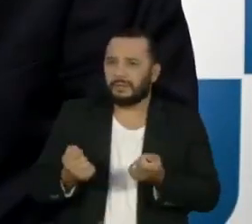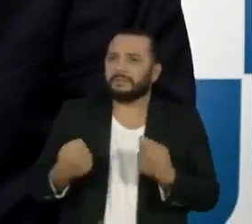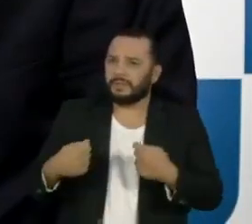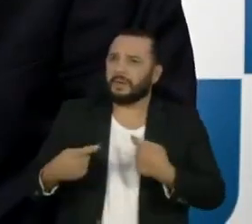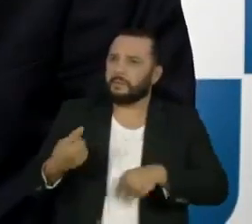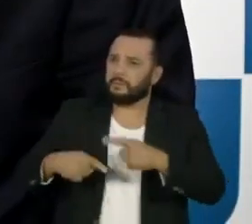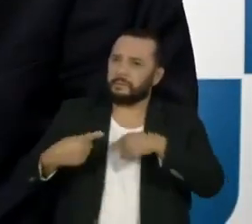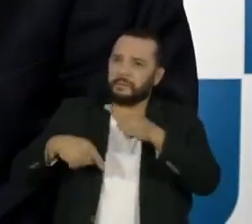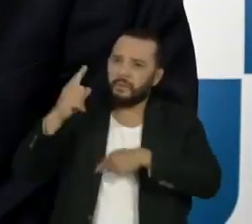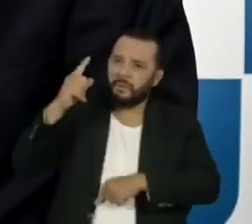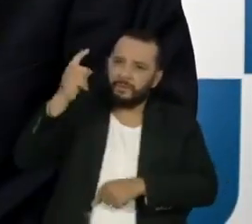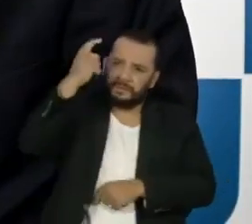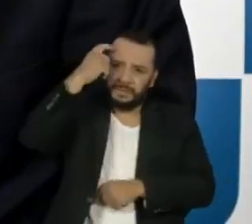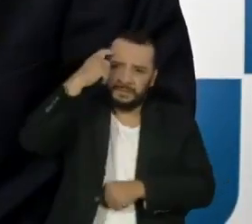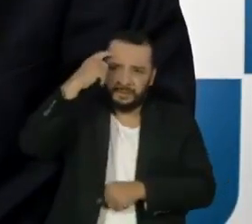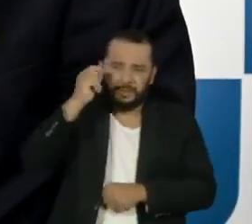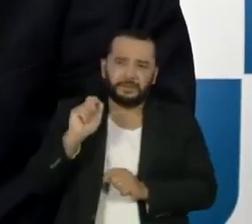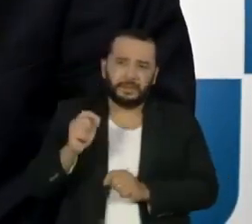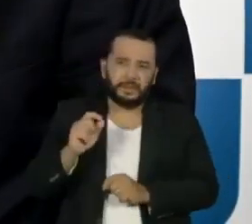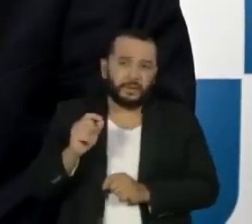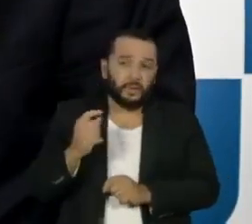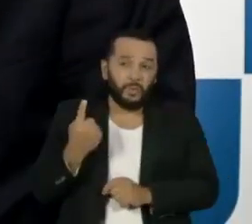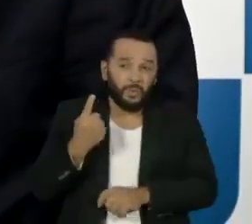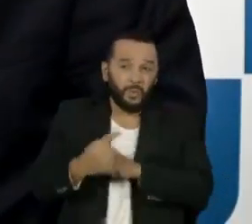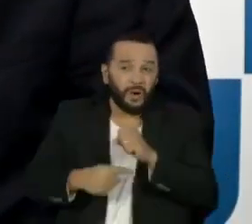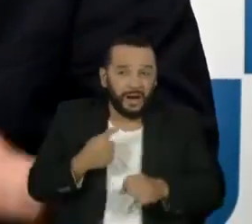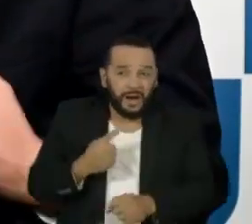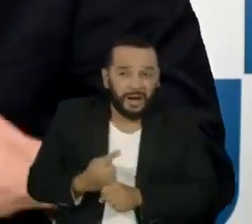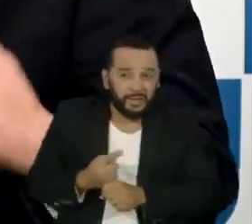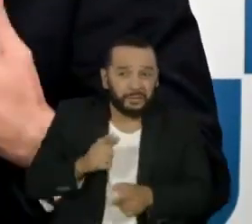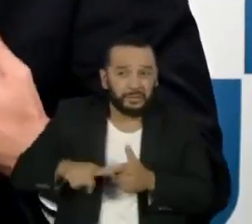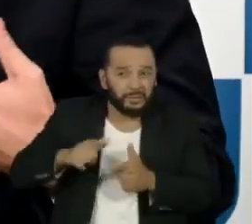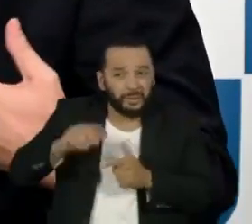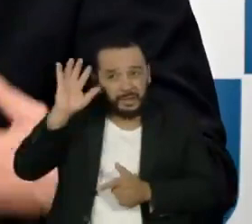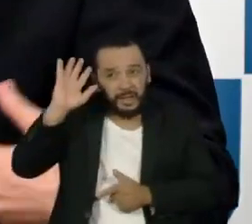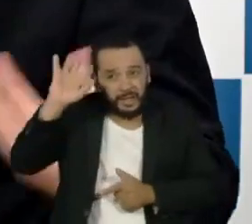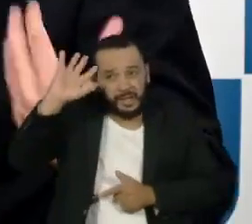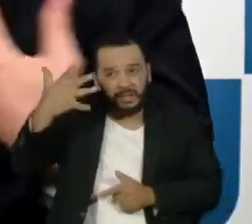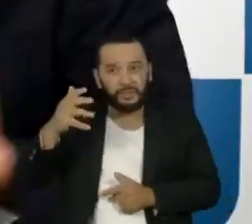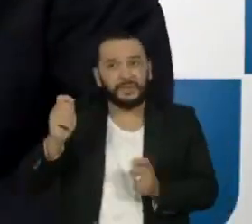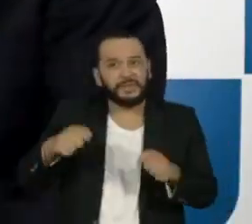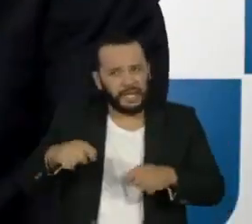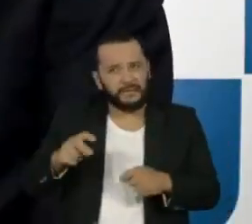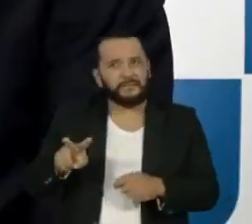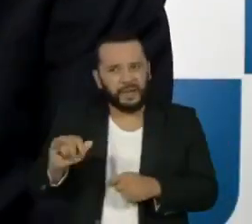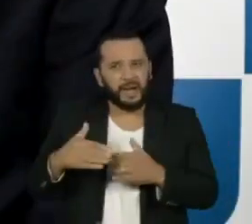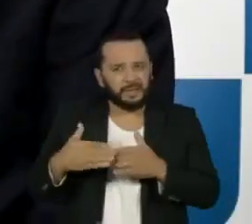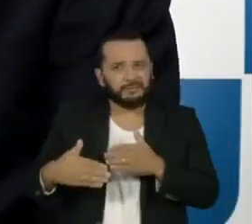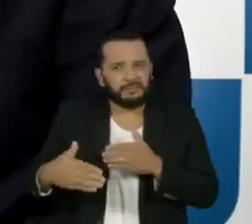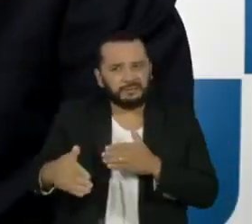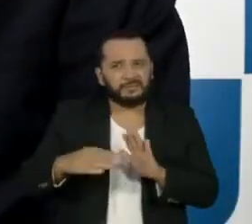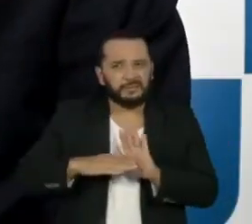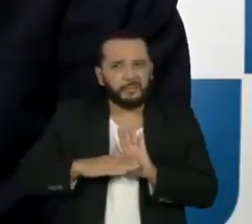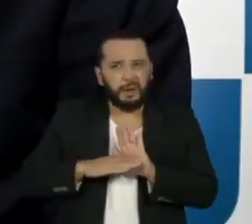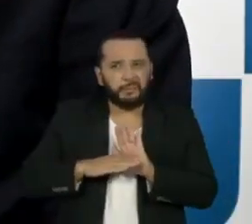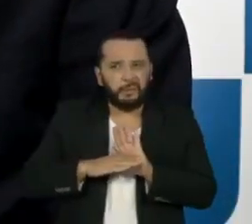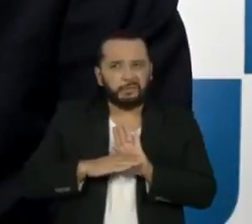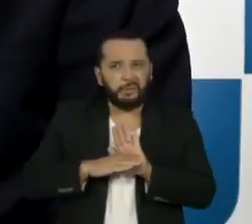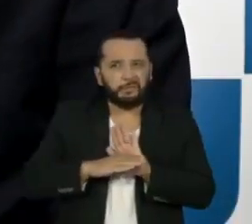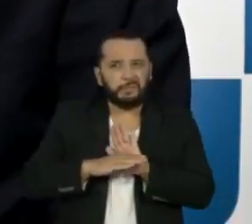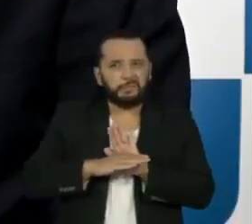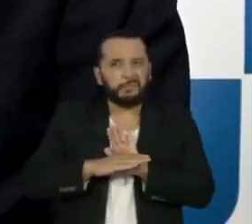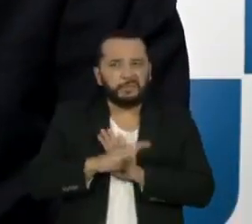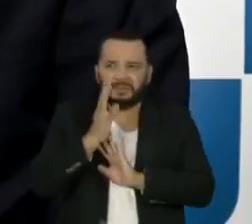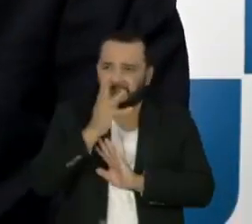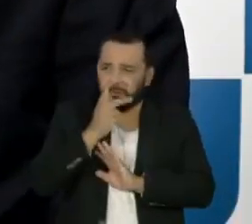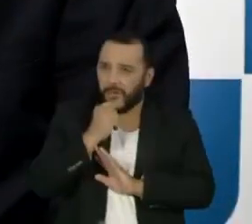deve levar ainda um ano para que de fato aconteça. Então, há uma expectativa ainda de continuidade de recuperação ainda lenta